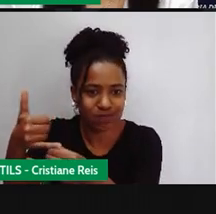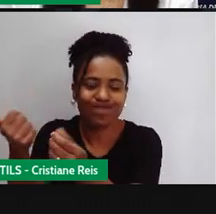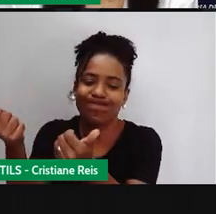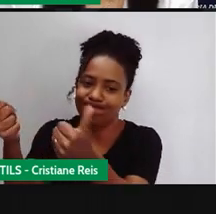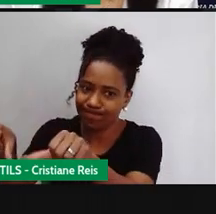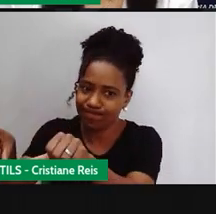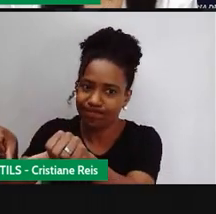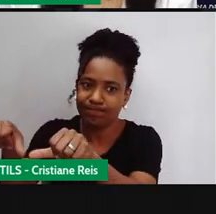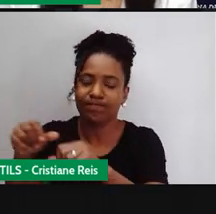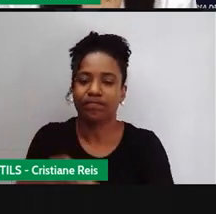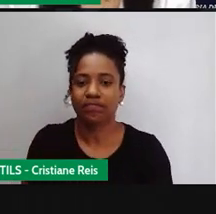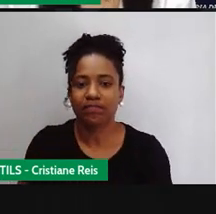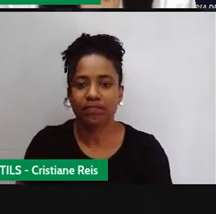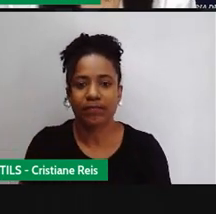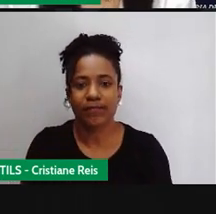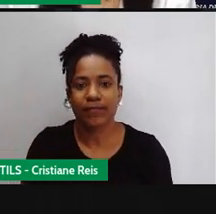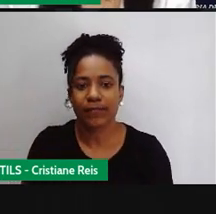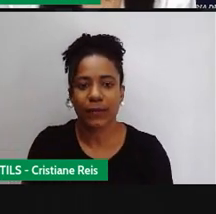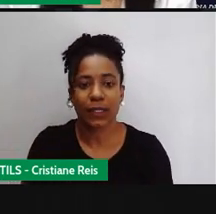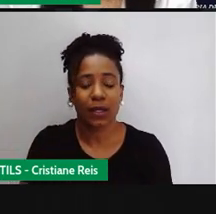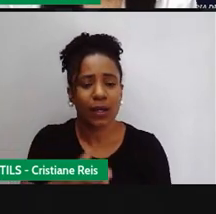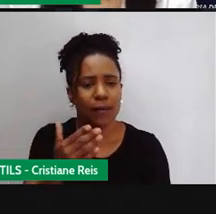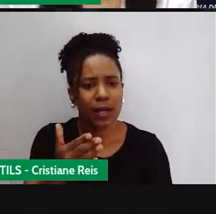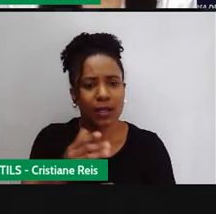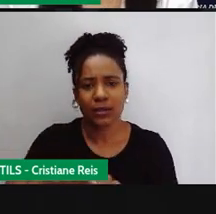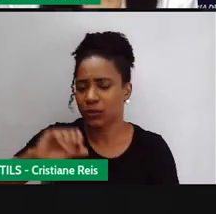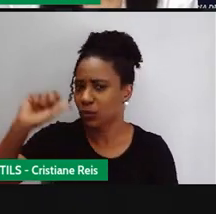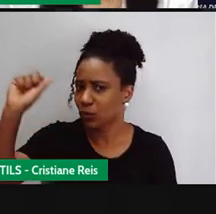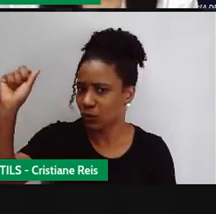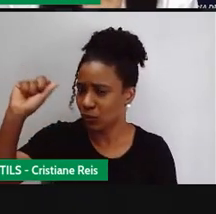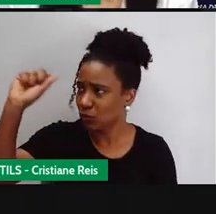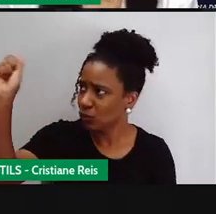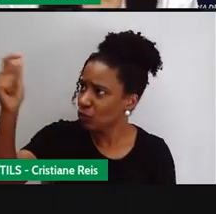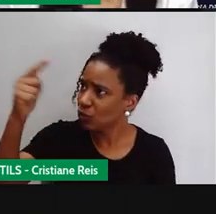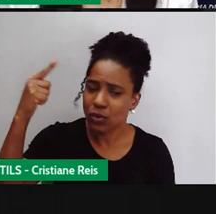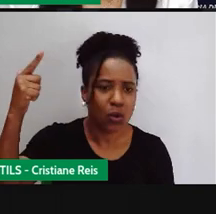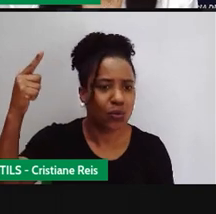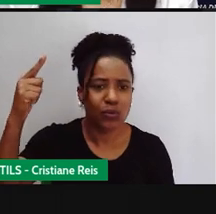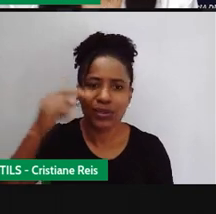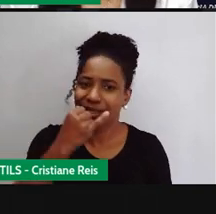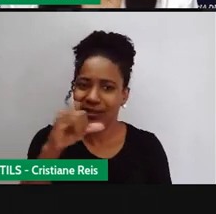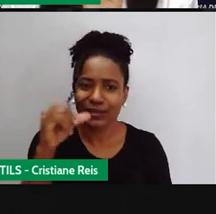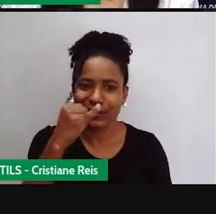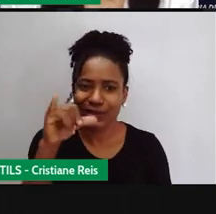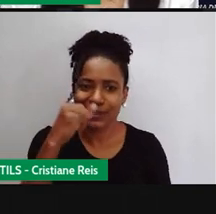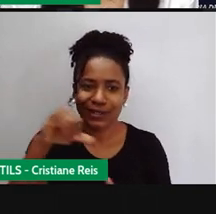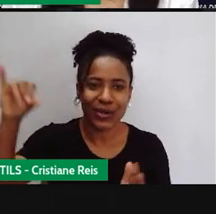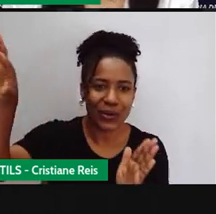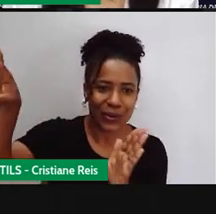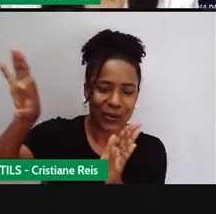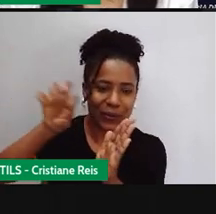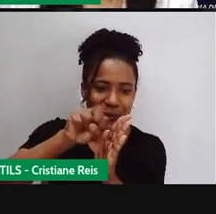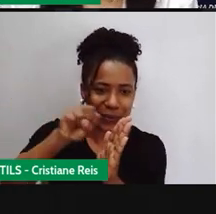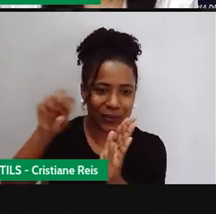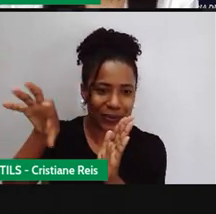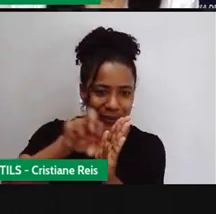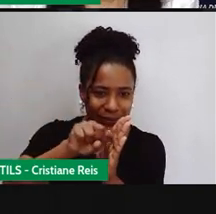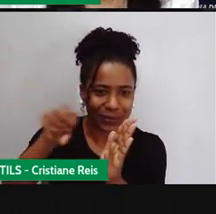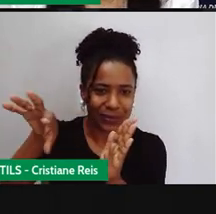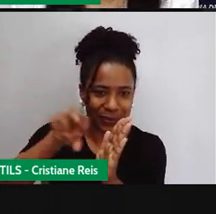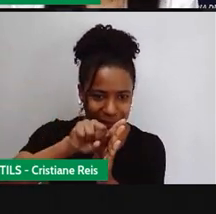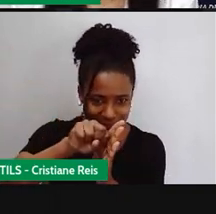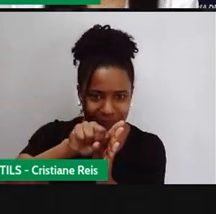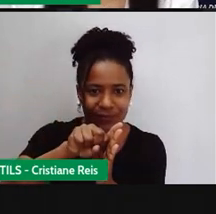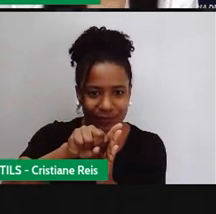E quando a gente fala em energia solar, e a gente lembra aí que o sol, né, além de toda a sua influência